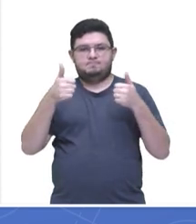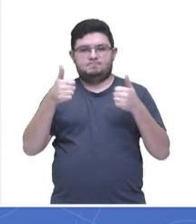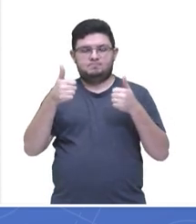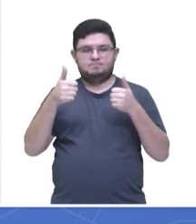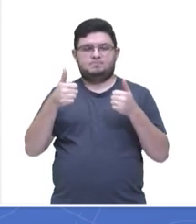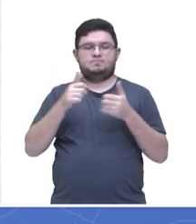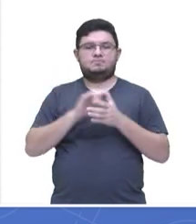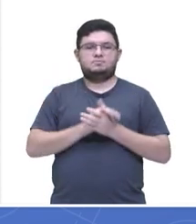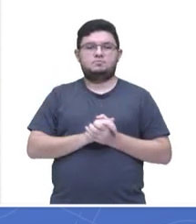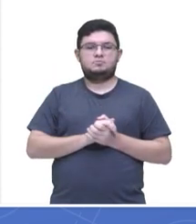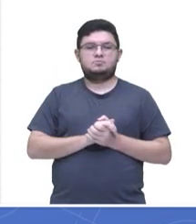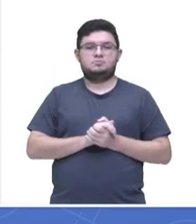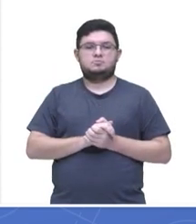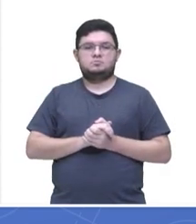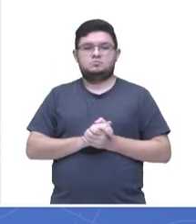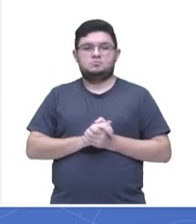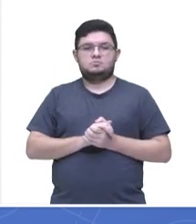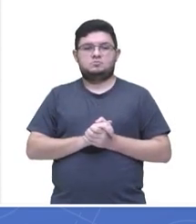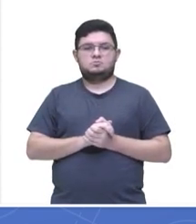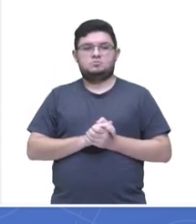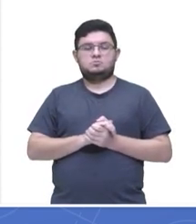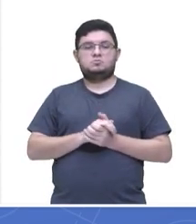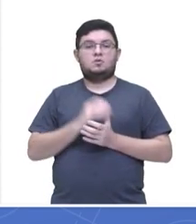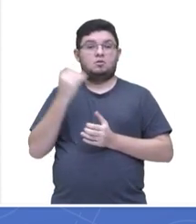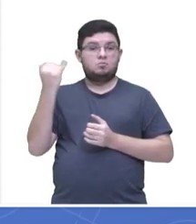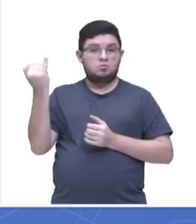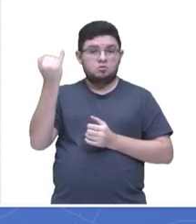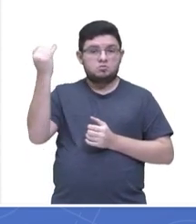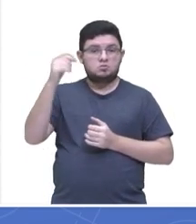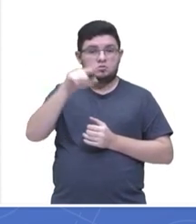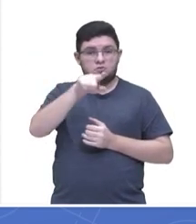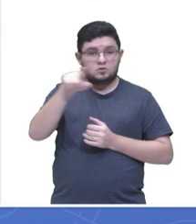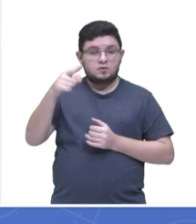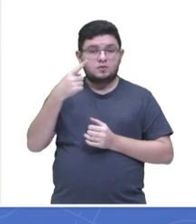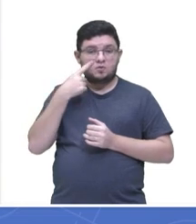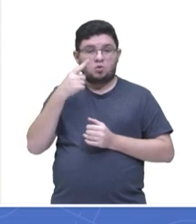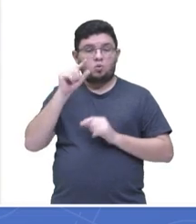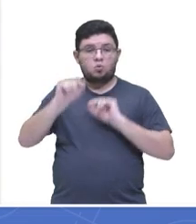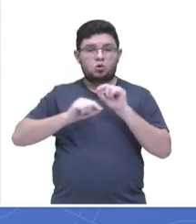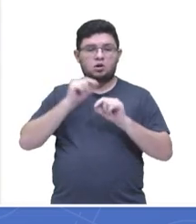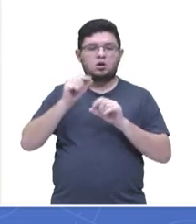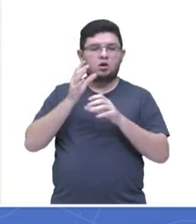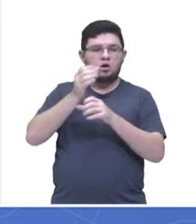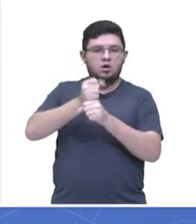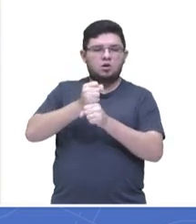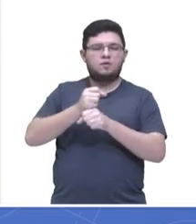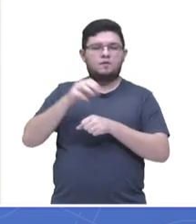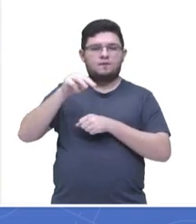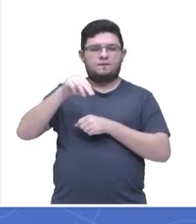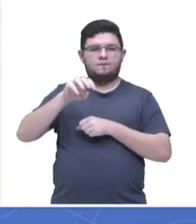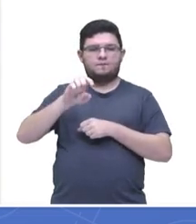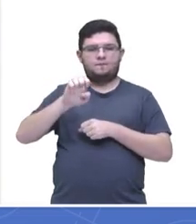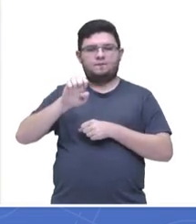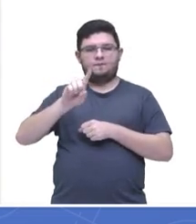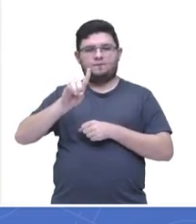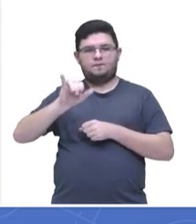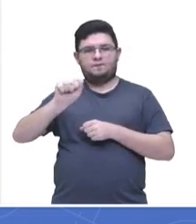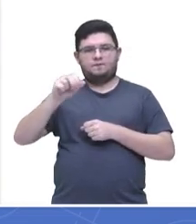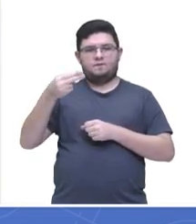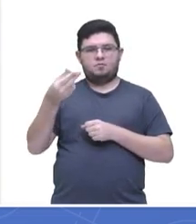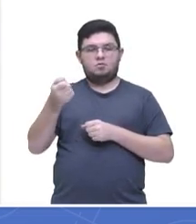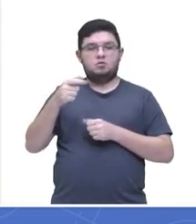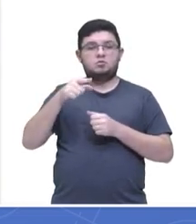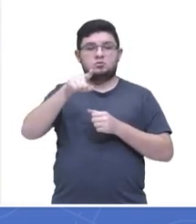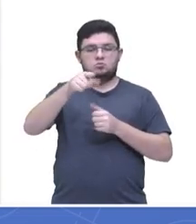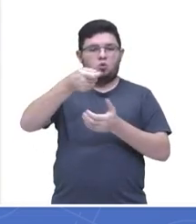Então, é importante você verificar que para calcularmos mediana, obrigatoriamente, você tem que